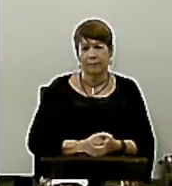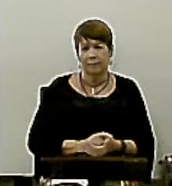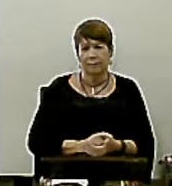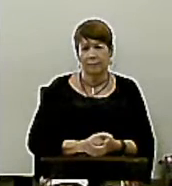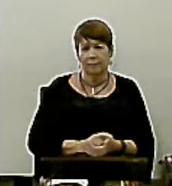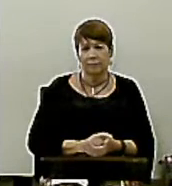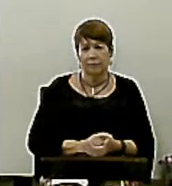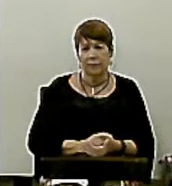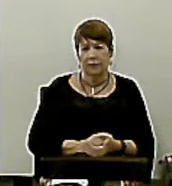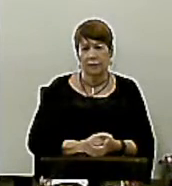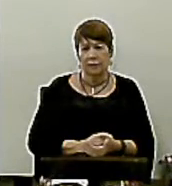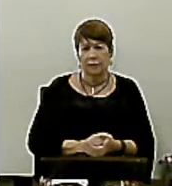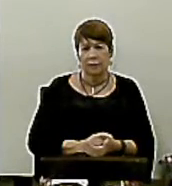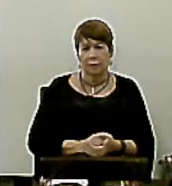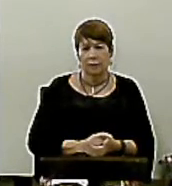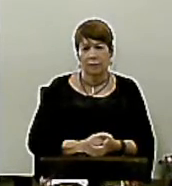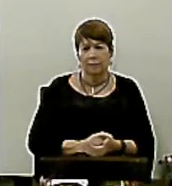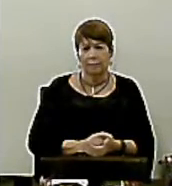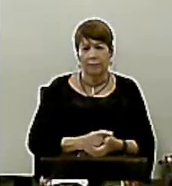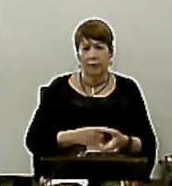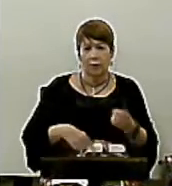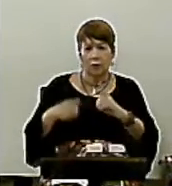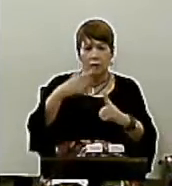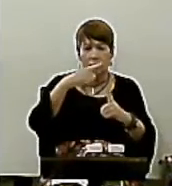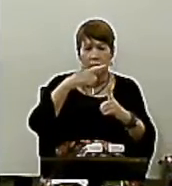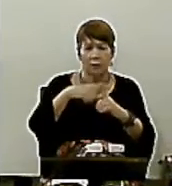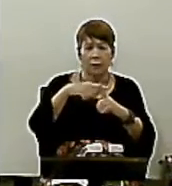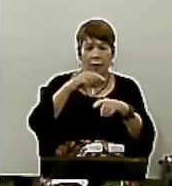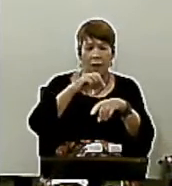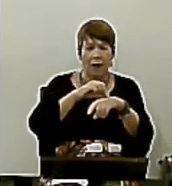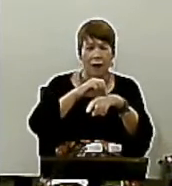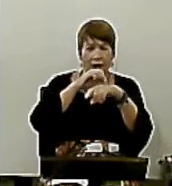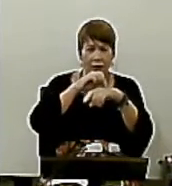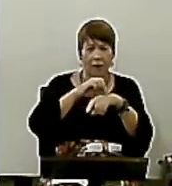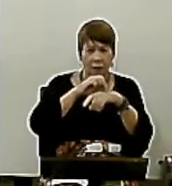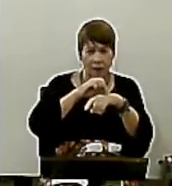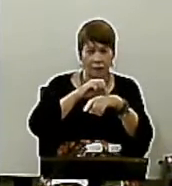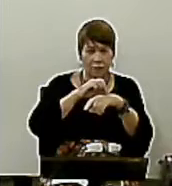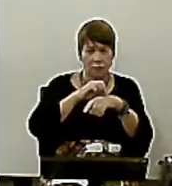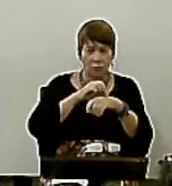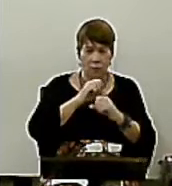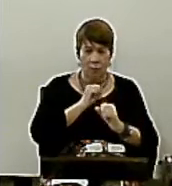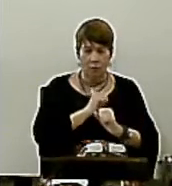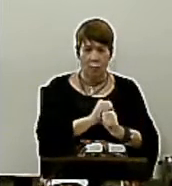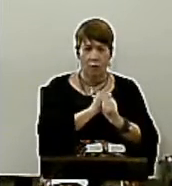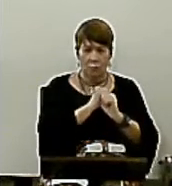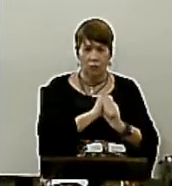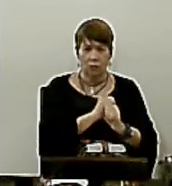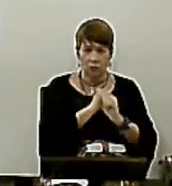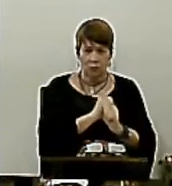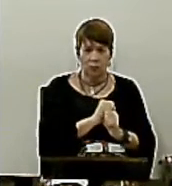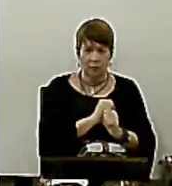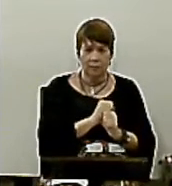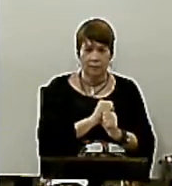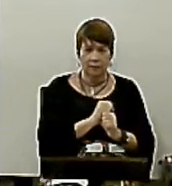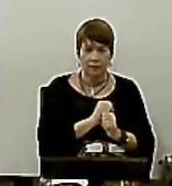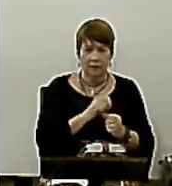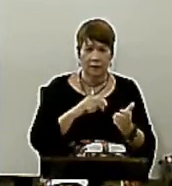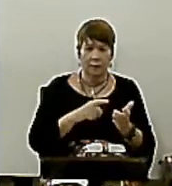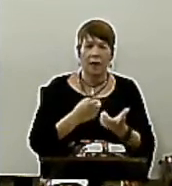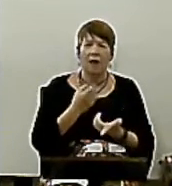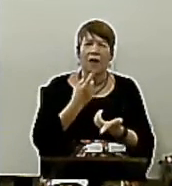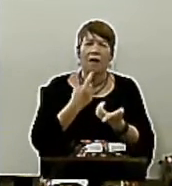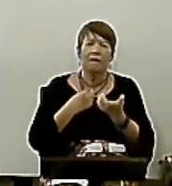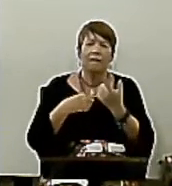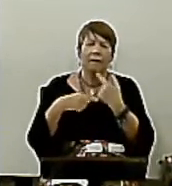suas paixões E concupiscência E para quem não sabe A palavra concupiscência Ela quer dizer Simplesmente Um desejo Que